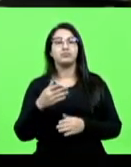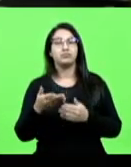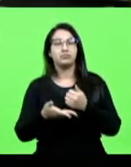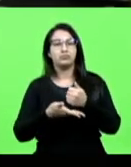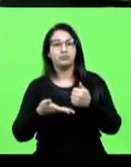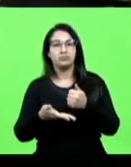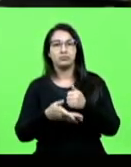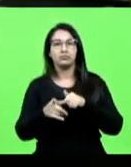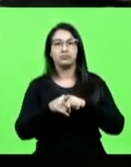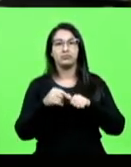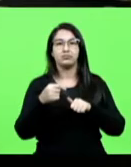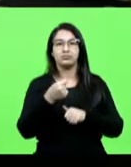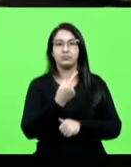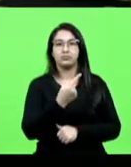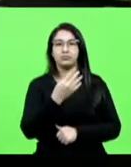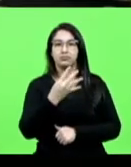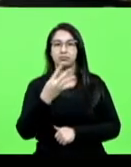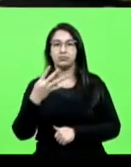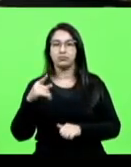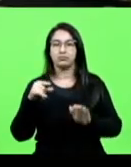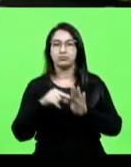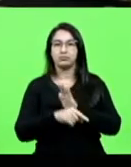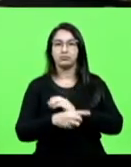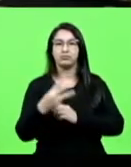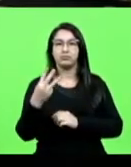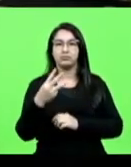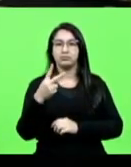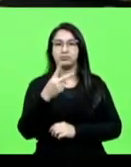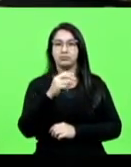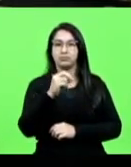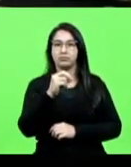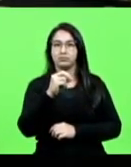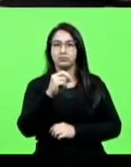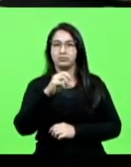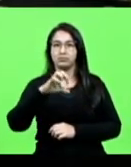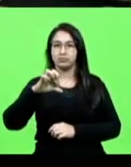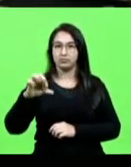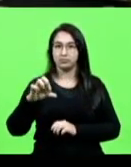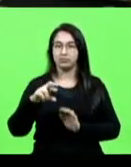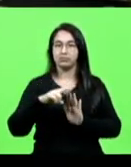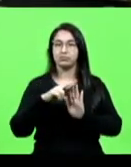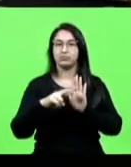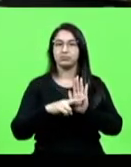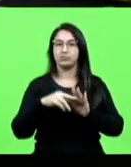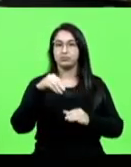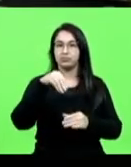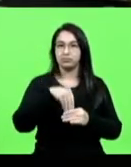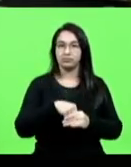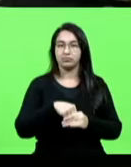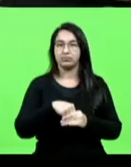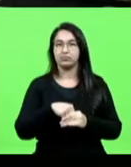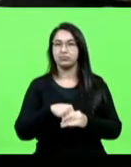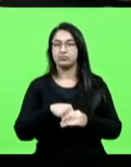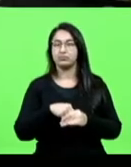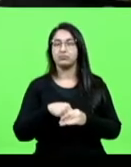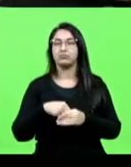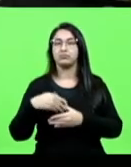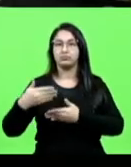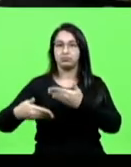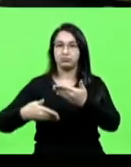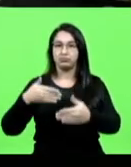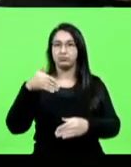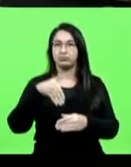artigos 144, inciso 3º, 209, inciso 3º, do regimento interno, conduzo, voto pela